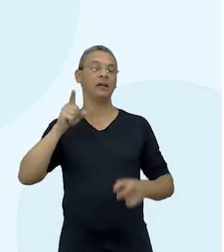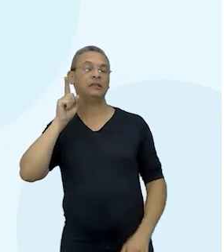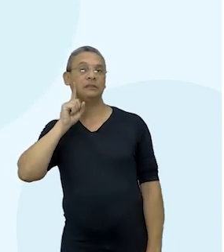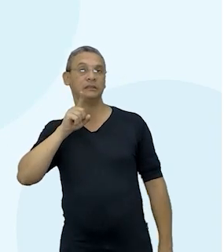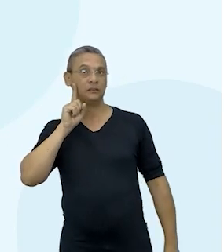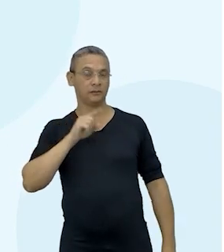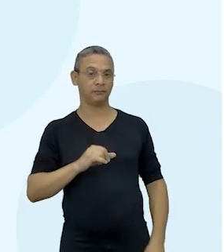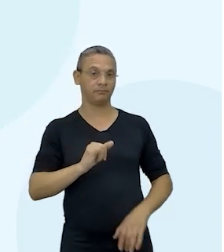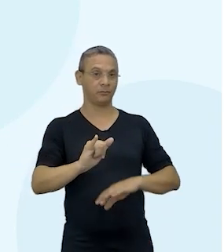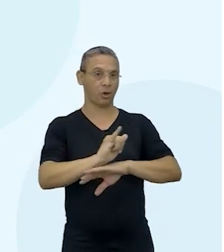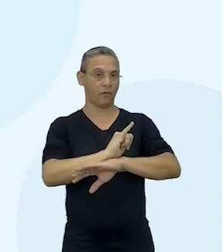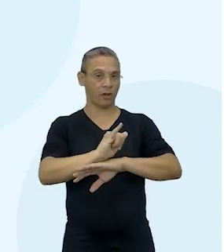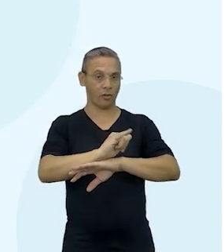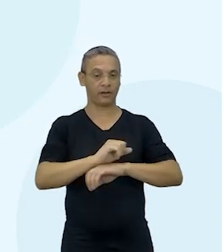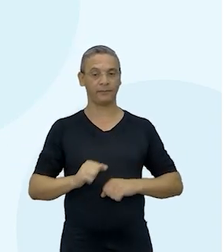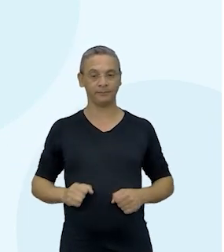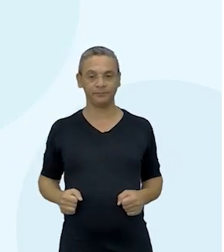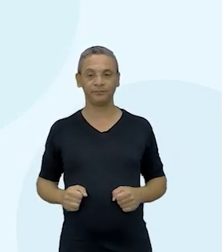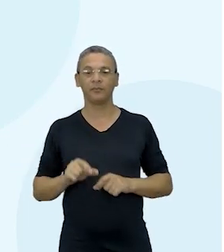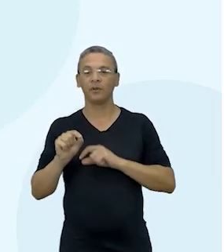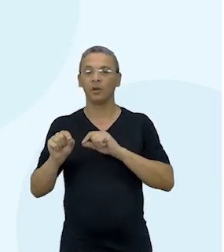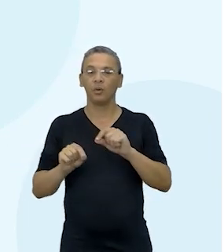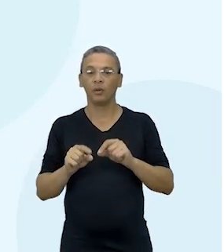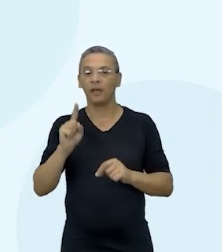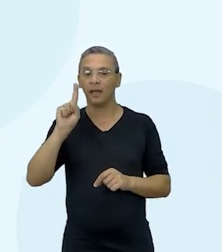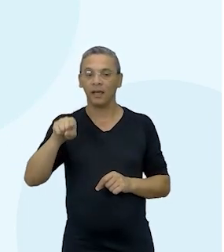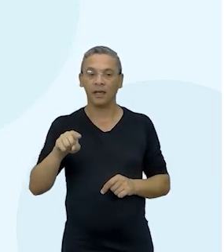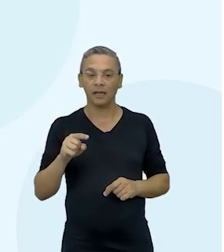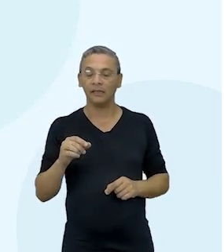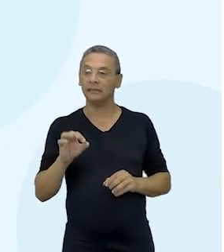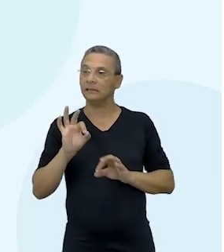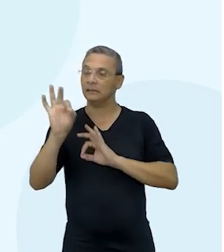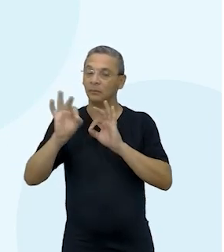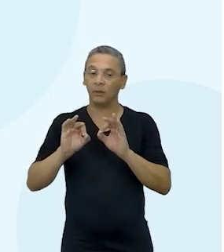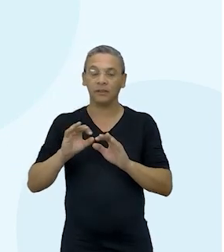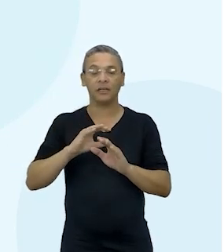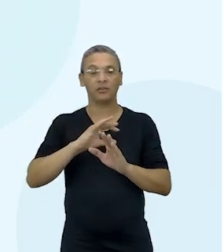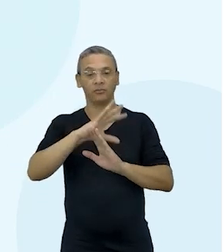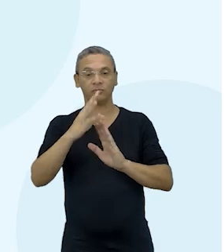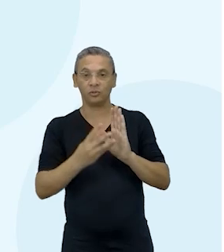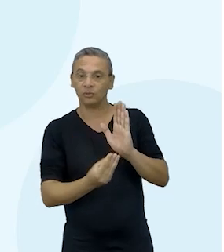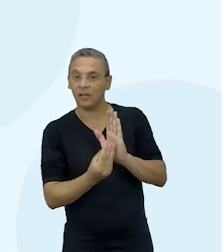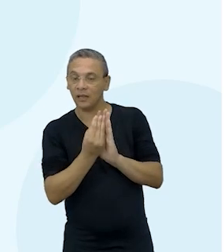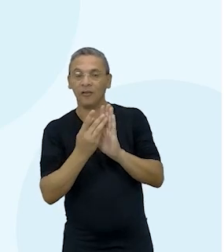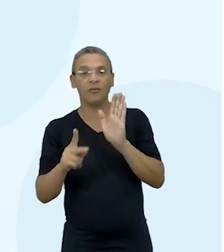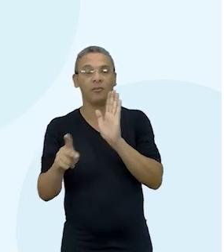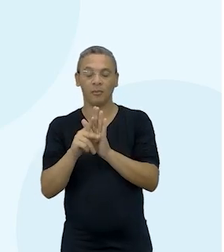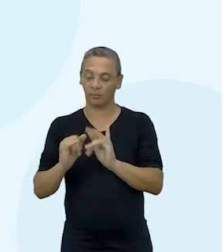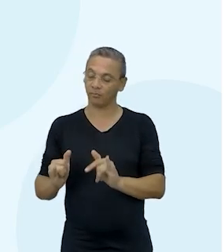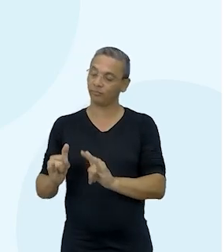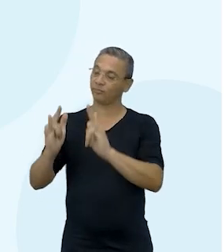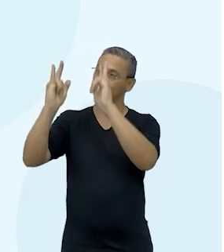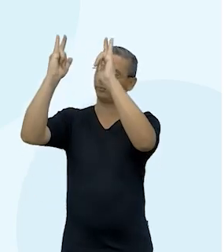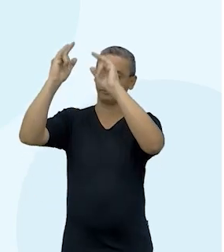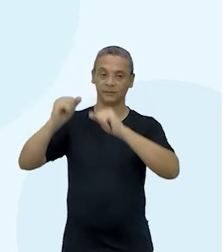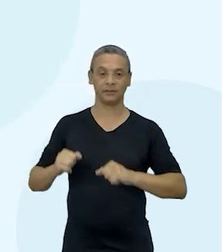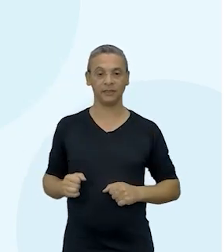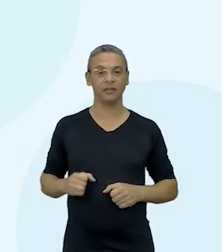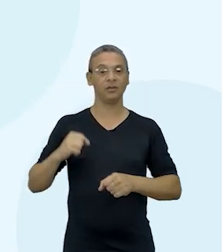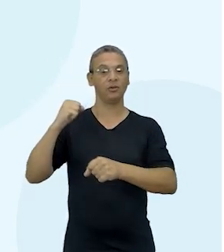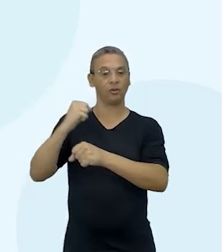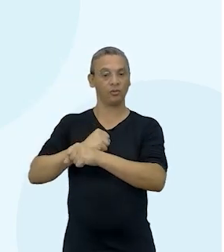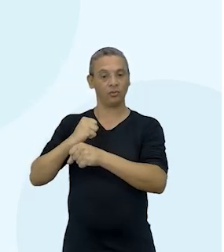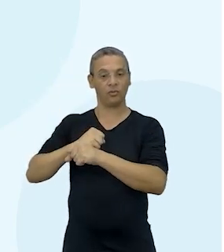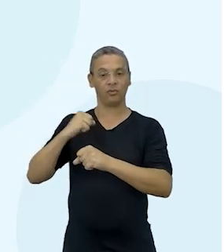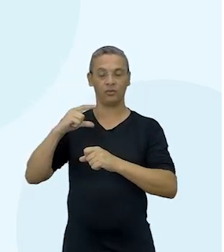na cidade de Nova York. Ele foi projetado para ser um dos mais eficientes e ecológicos edifícios do mundo. A construção foi executada usando